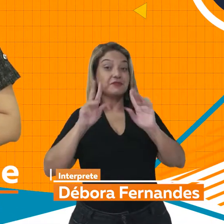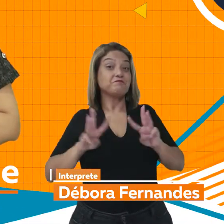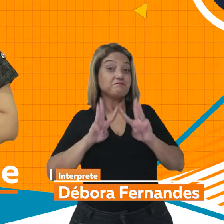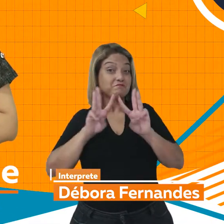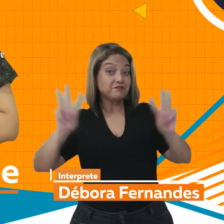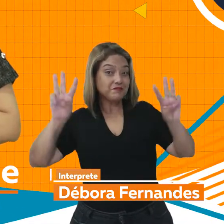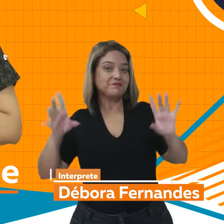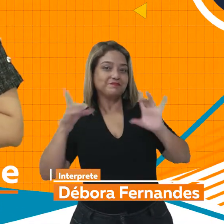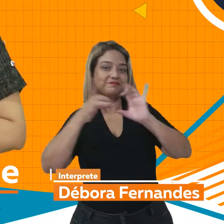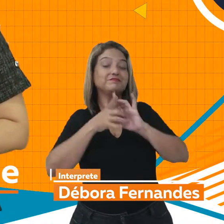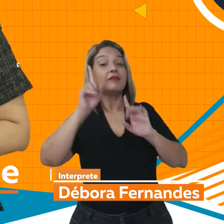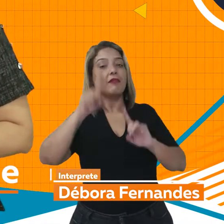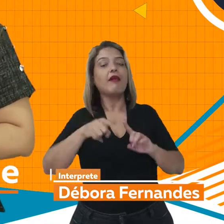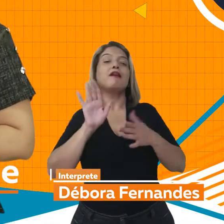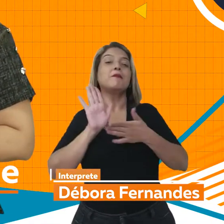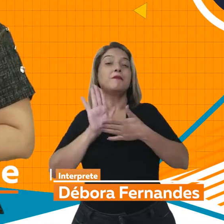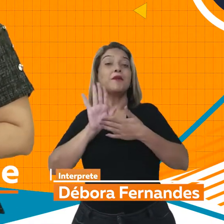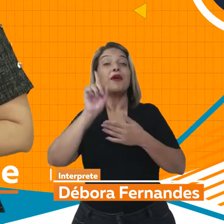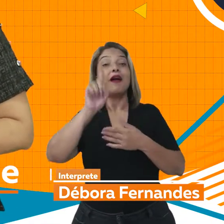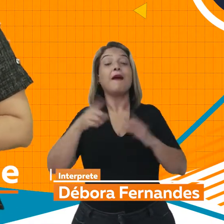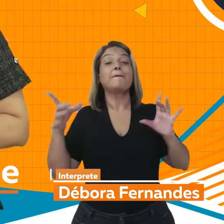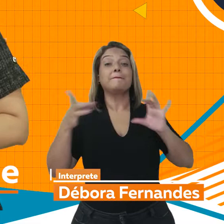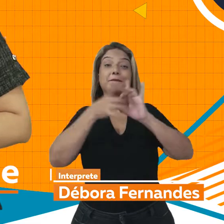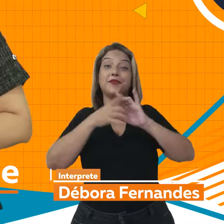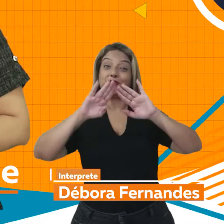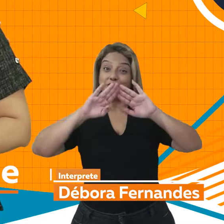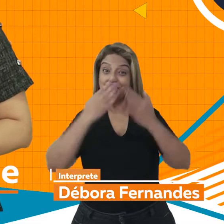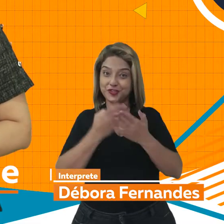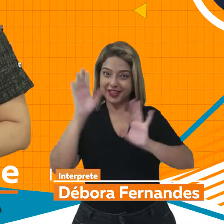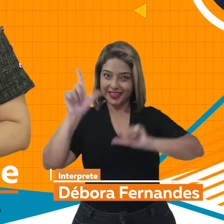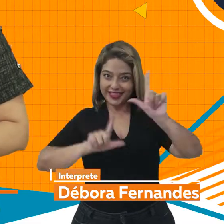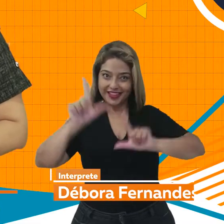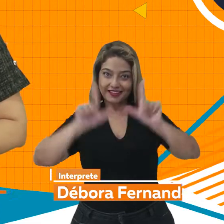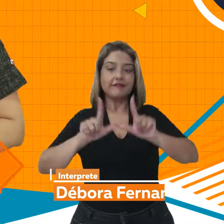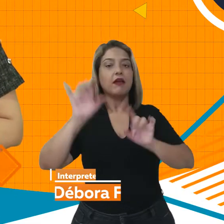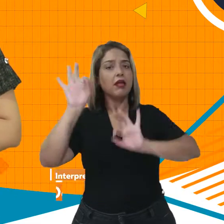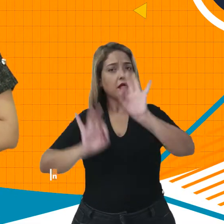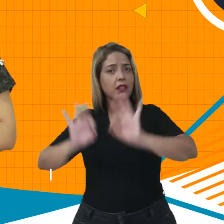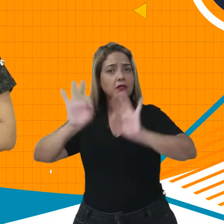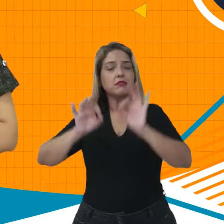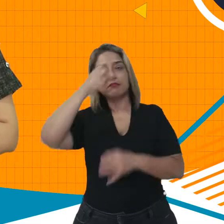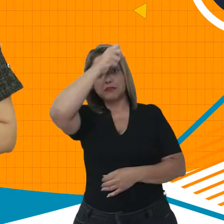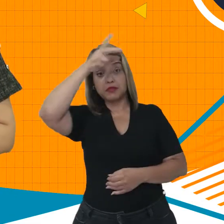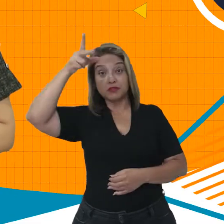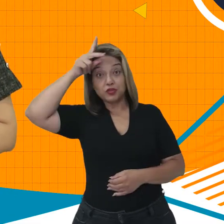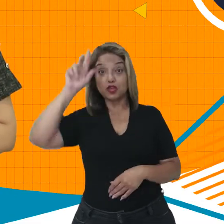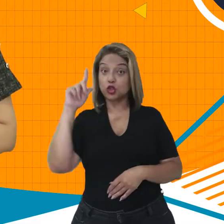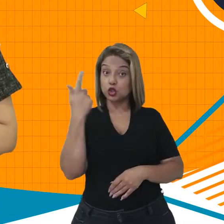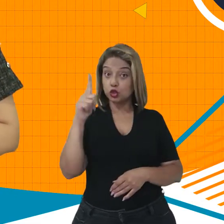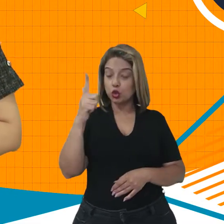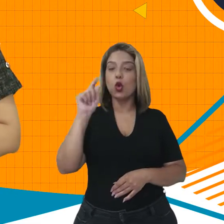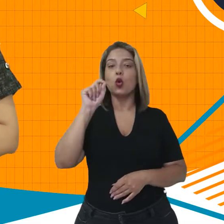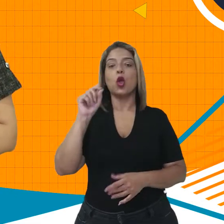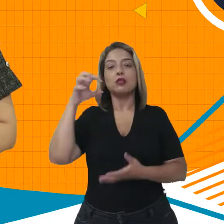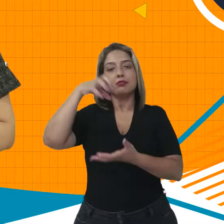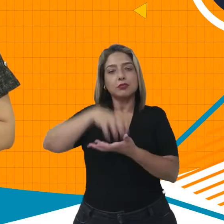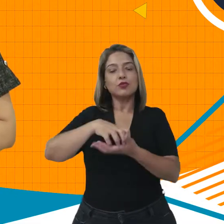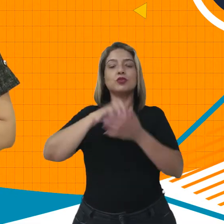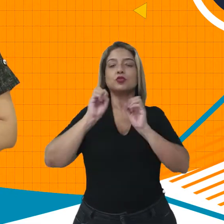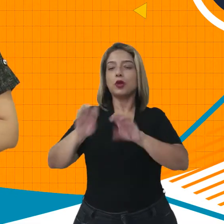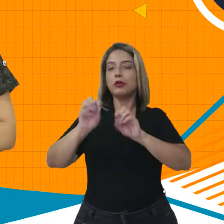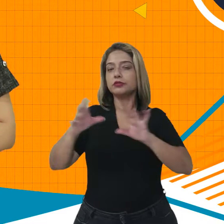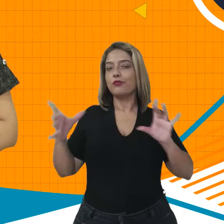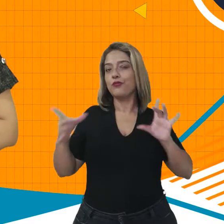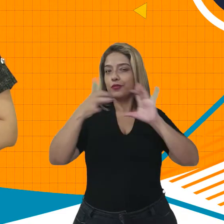Liga no Portal, do programa Conexão Escola TV, elaborado pela Prefeitura de Goiânia, por meio do Núcleo de